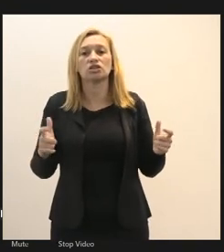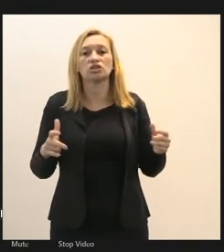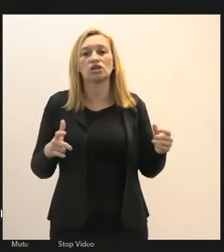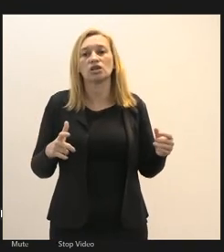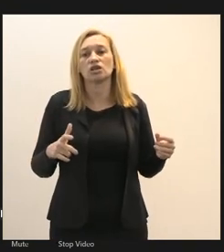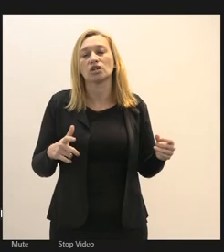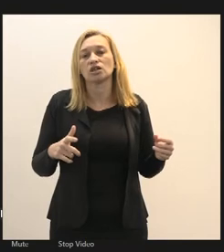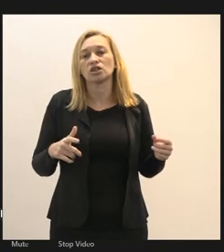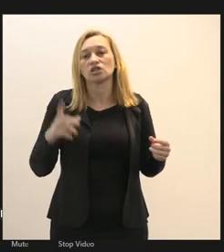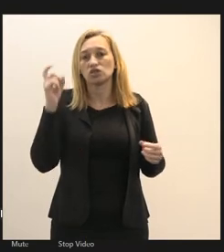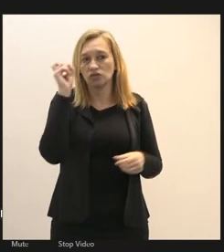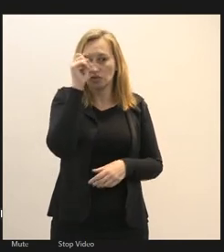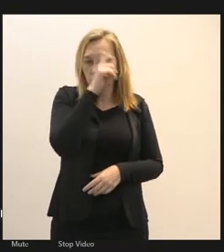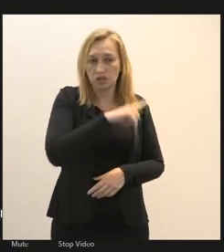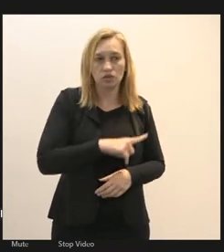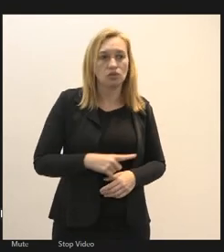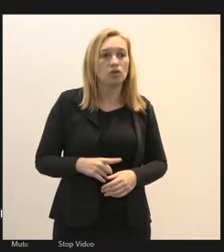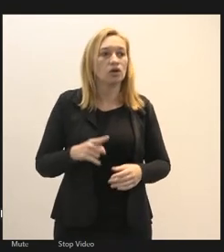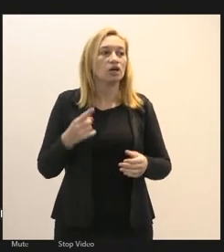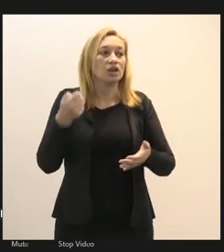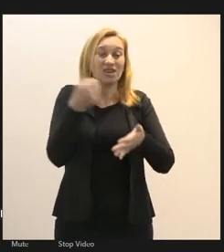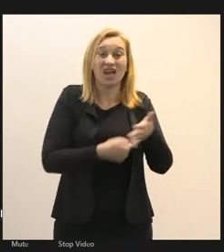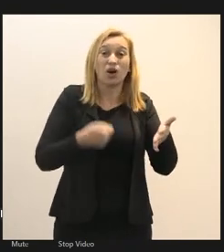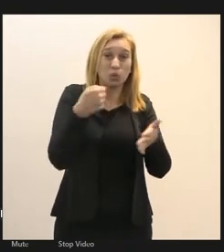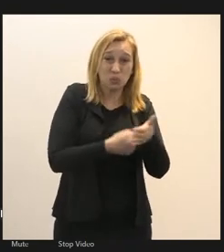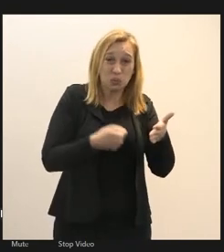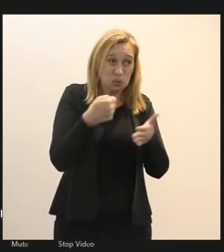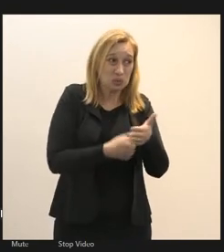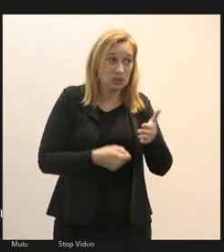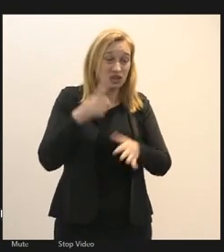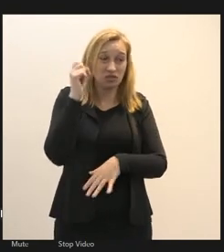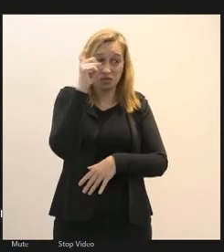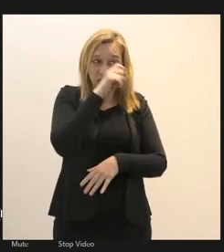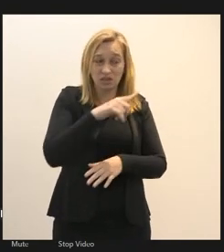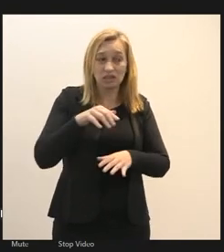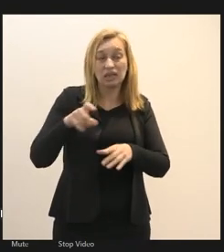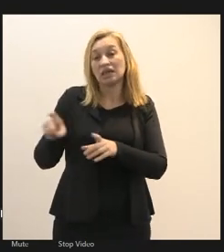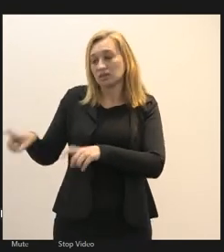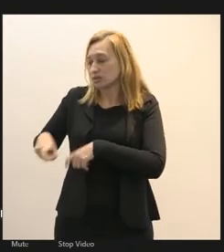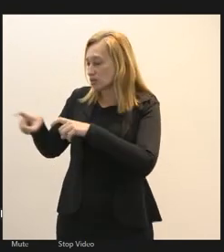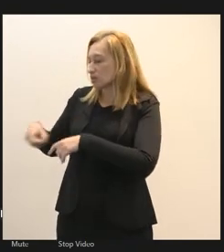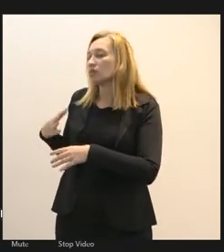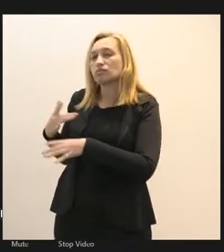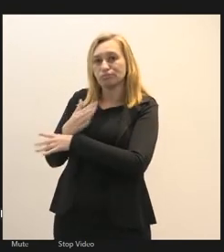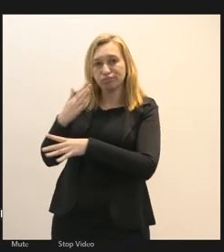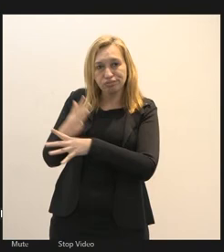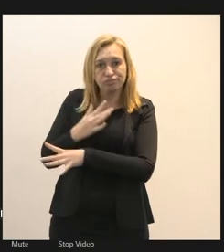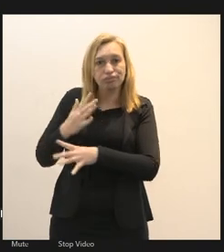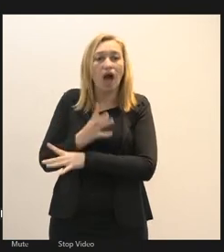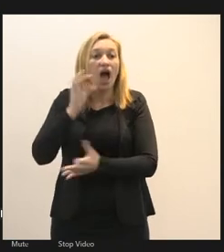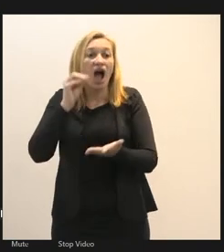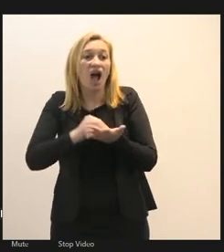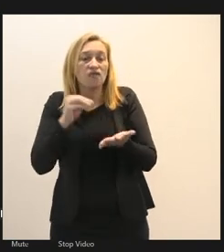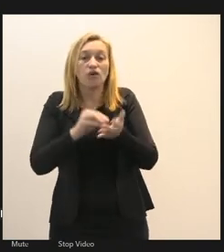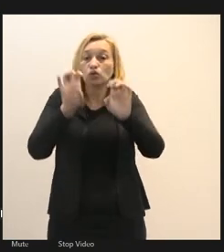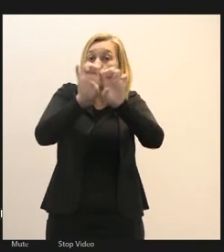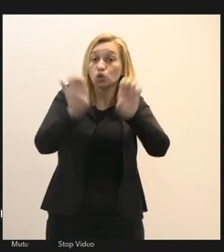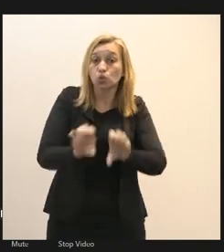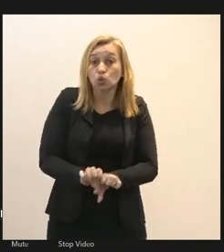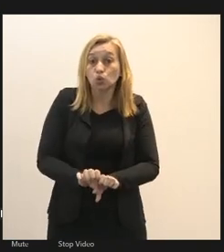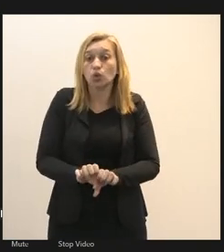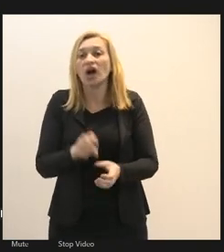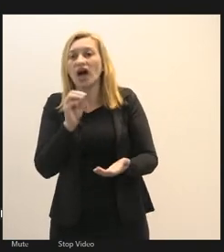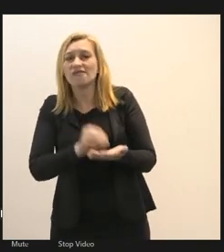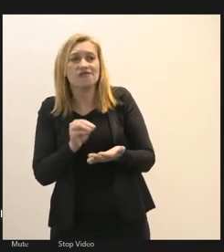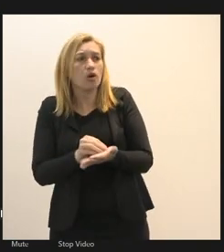gente de novo trava a luta no interior na cidade de interior é a falta de estrutura a